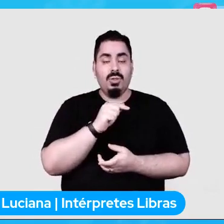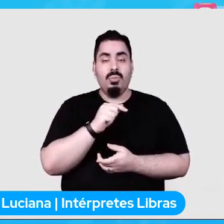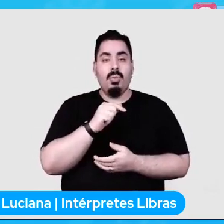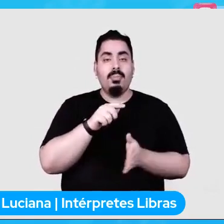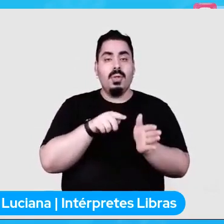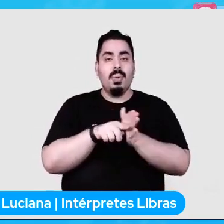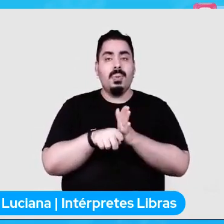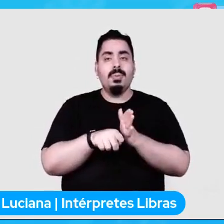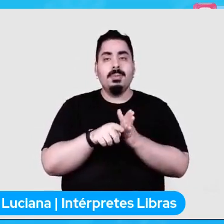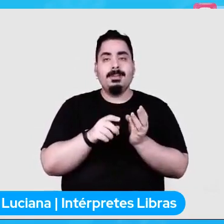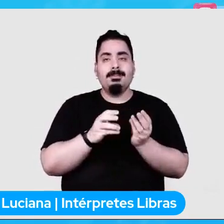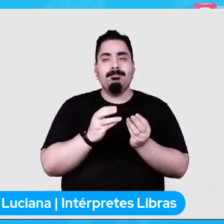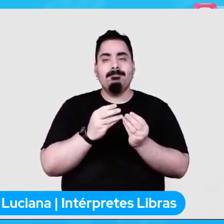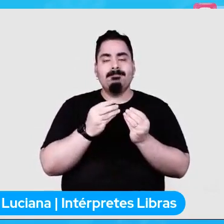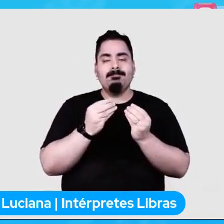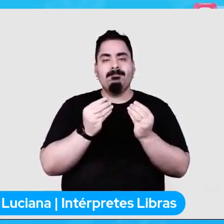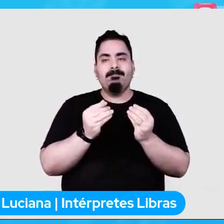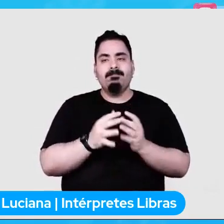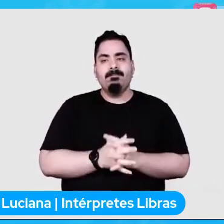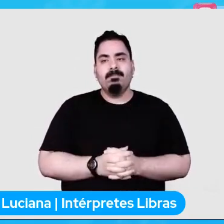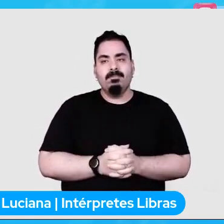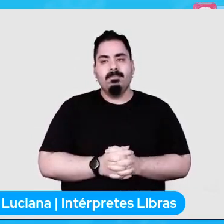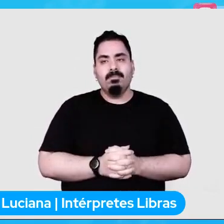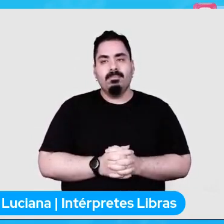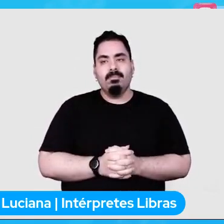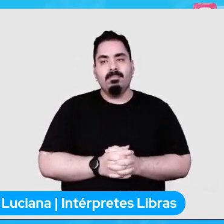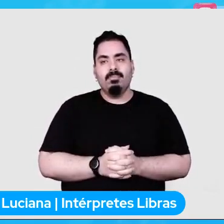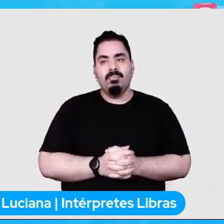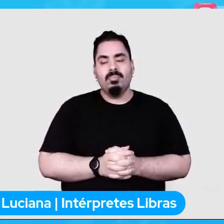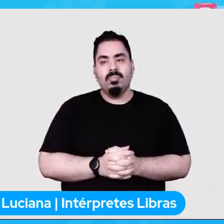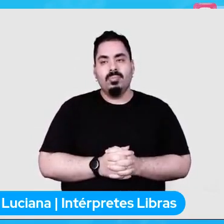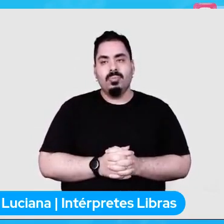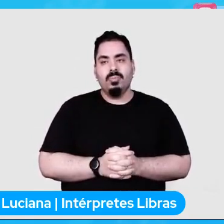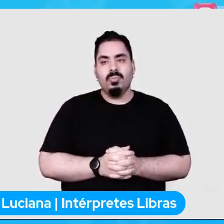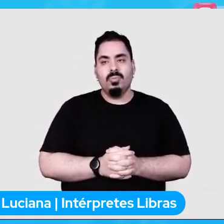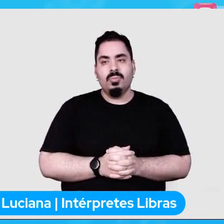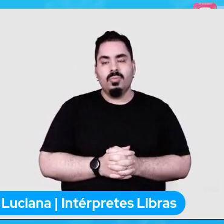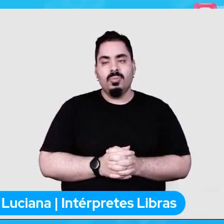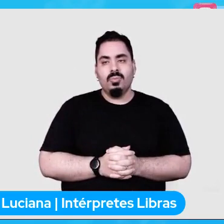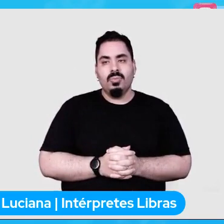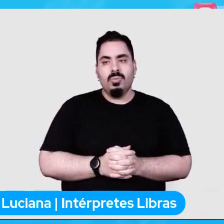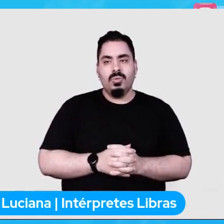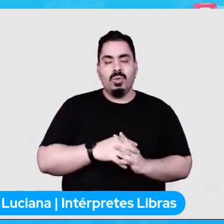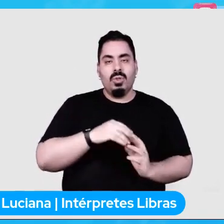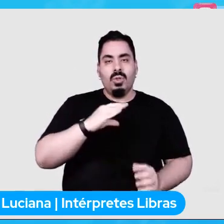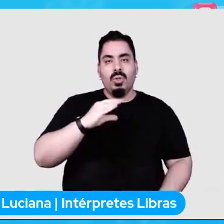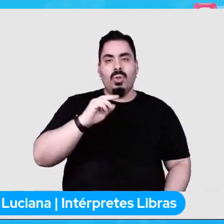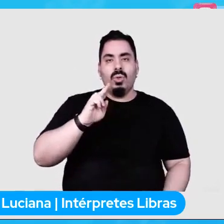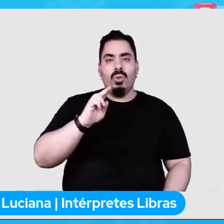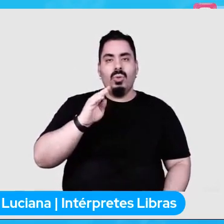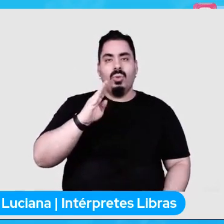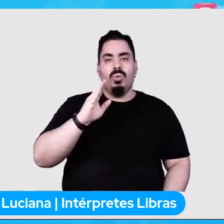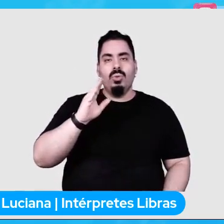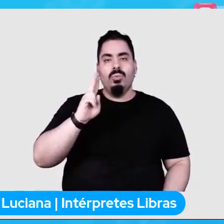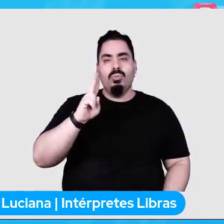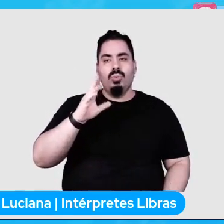é do Kudukos né o usuário é Kudukos não sei se você conhece